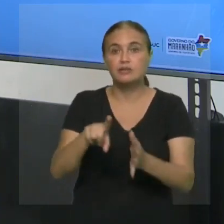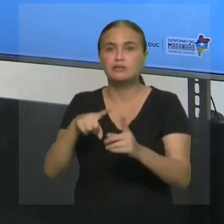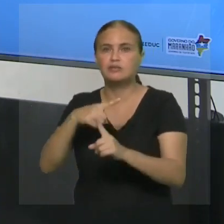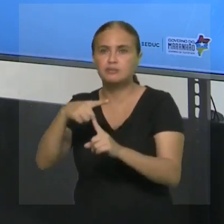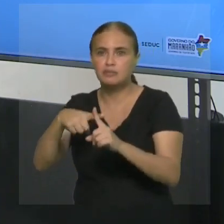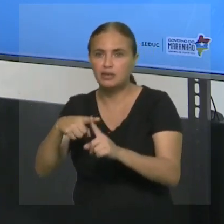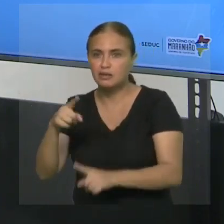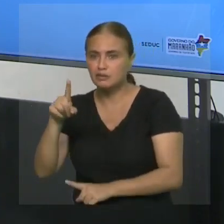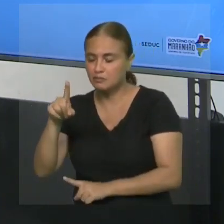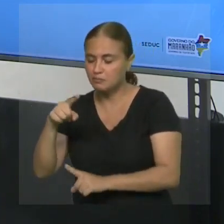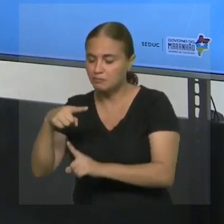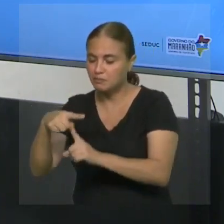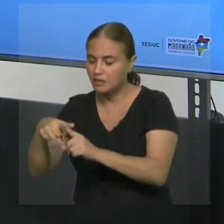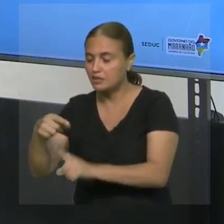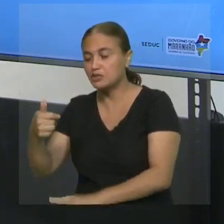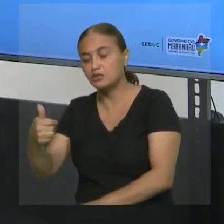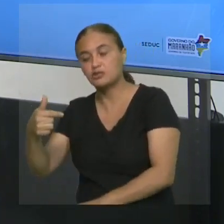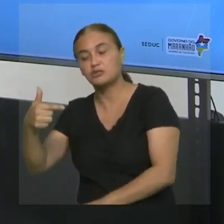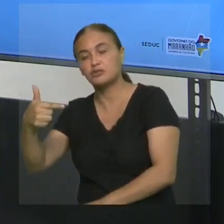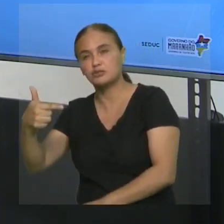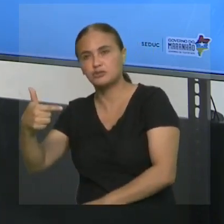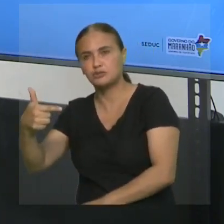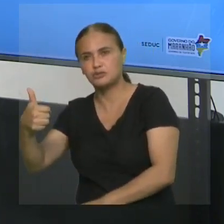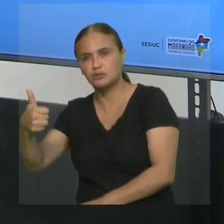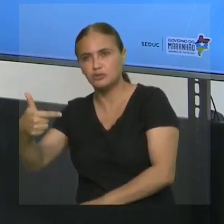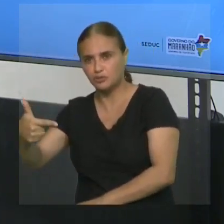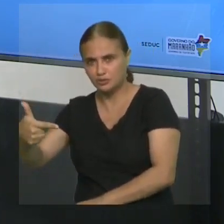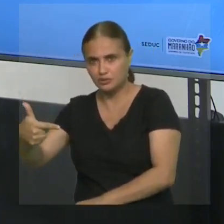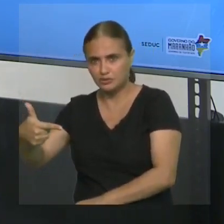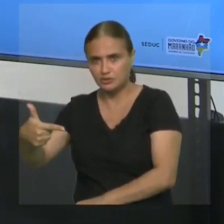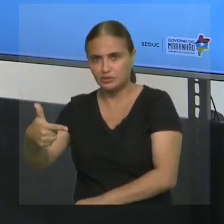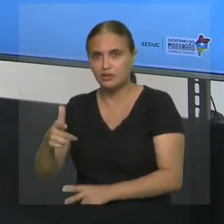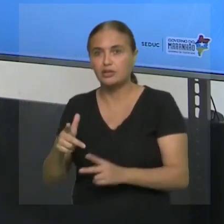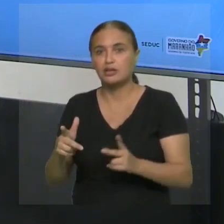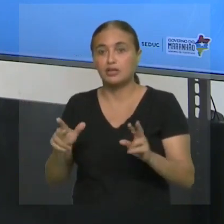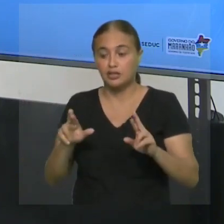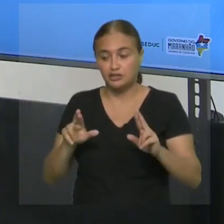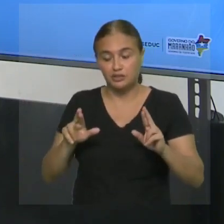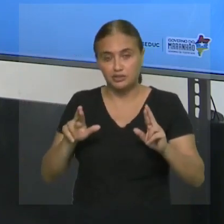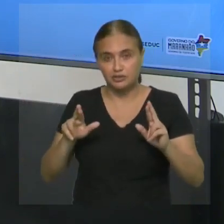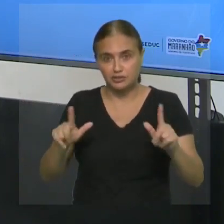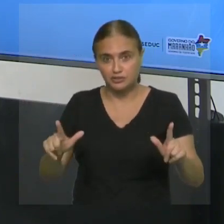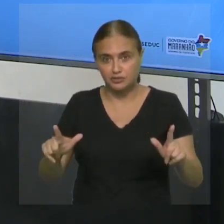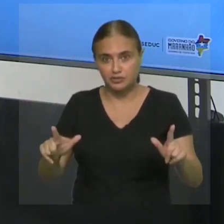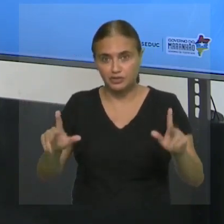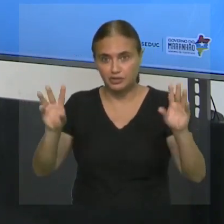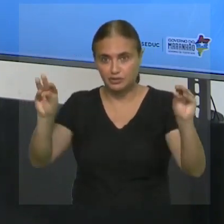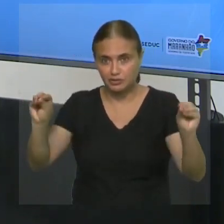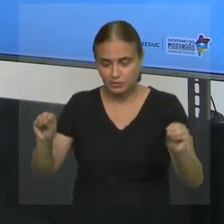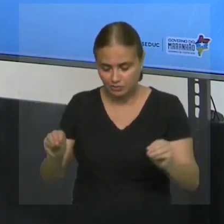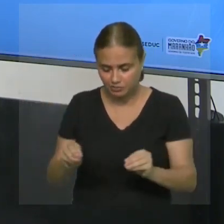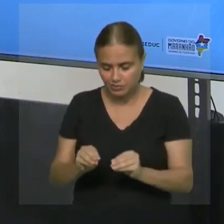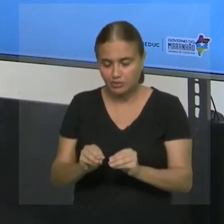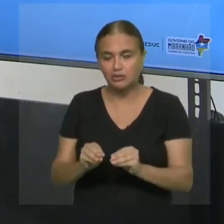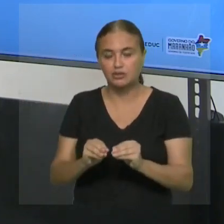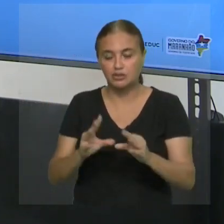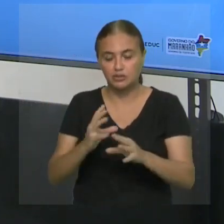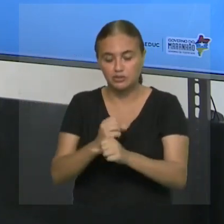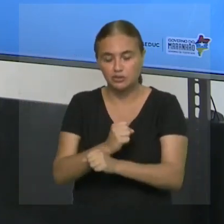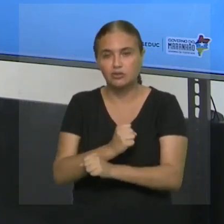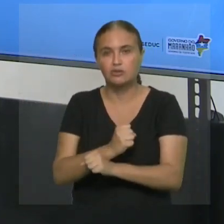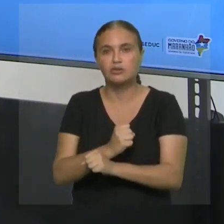Aí, eu tenho mais 15, mais, mais 12. Sinais diferentes, conserva o sinal e soma.